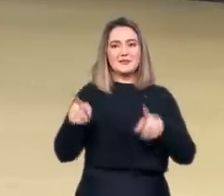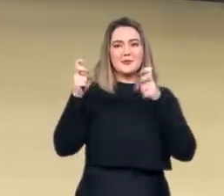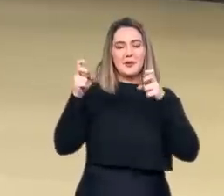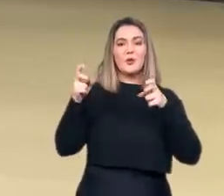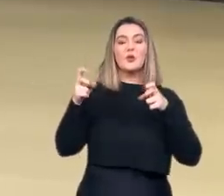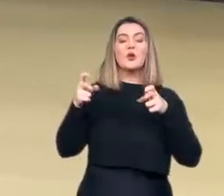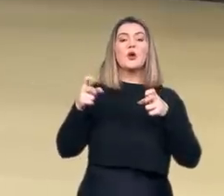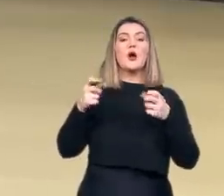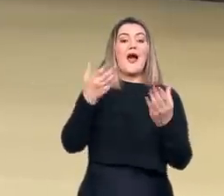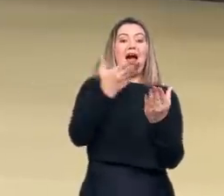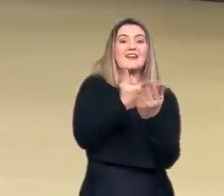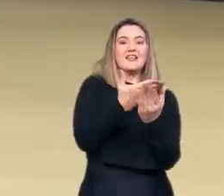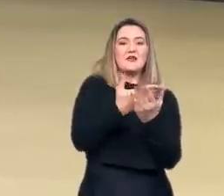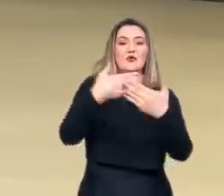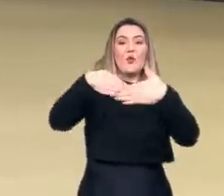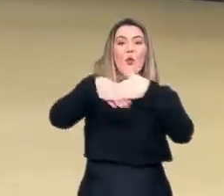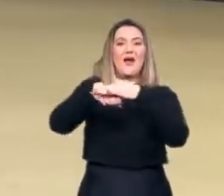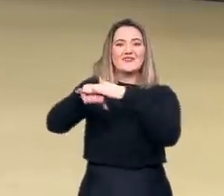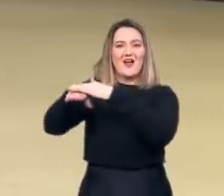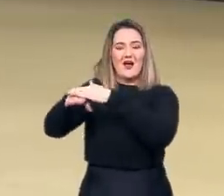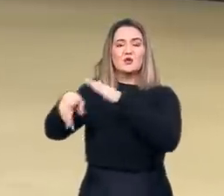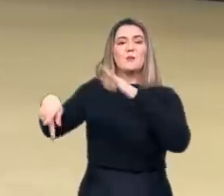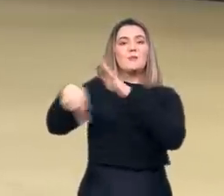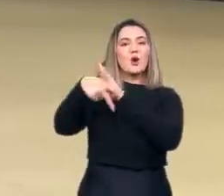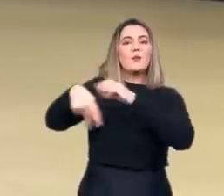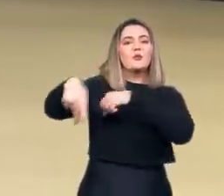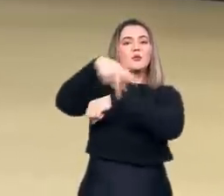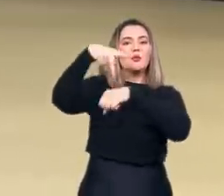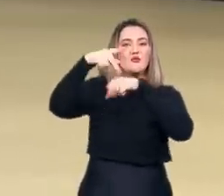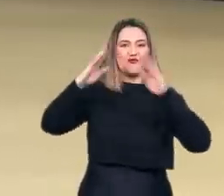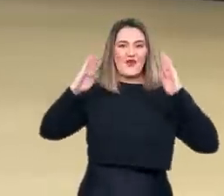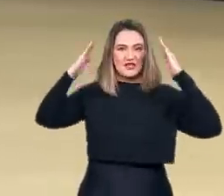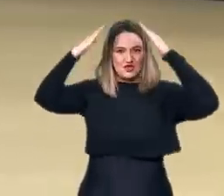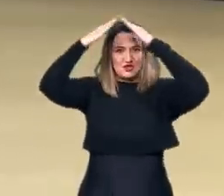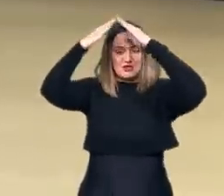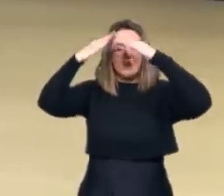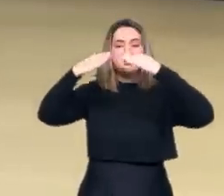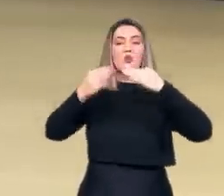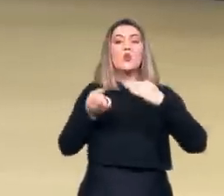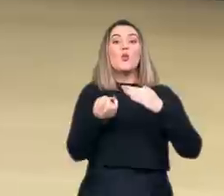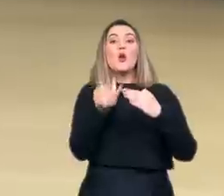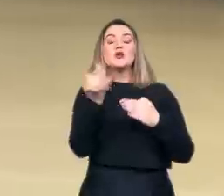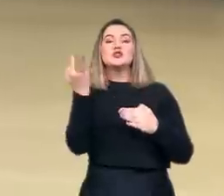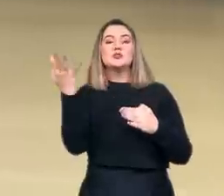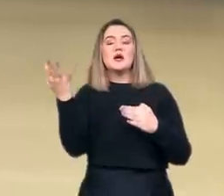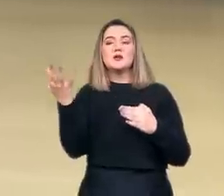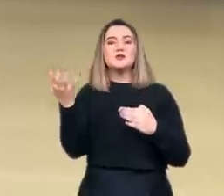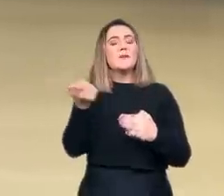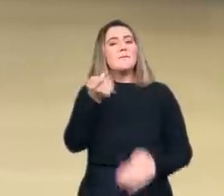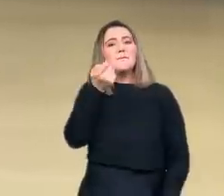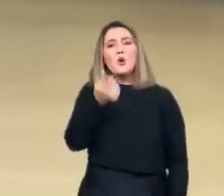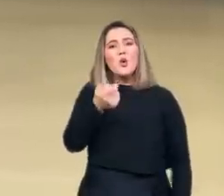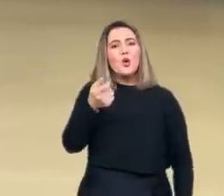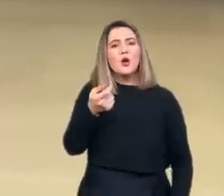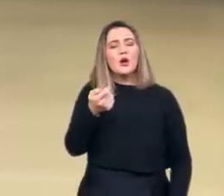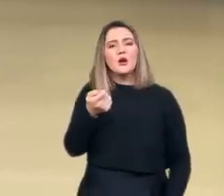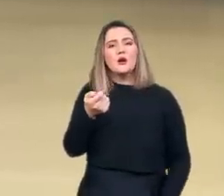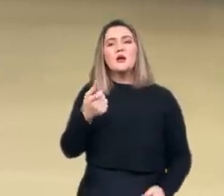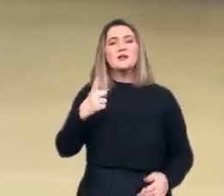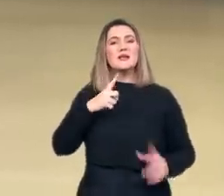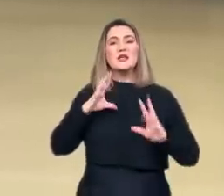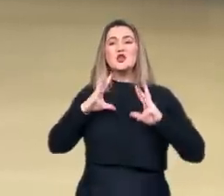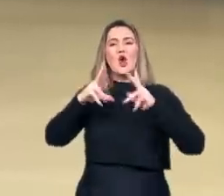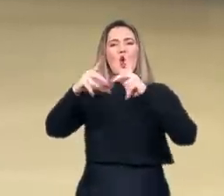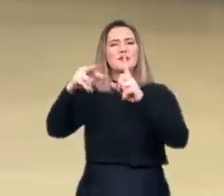para a Doutrina da Fé do Vaticano, o órgão que substituiu o Santo Ofício, não temos todas as referências ali,